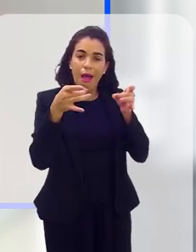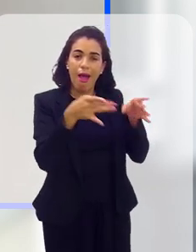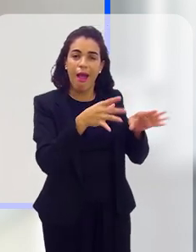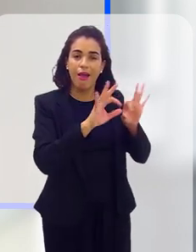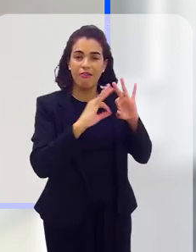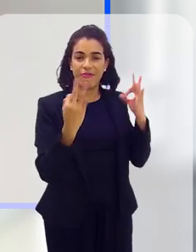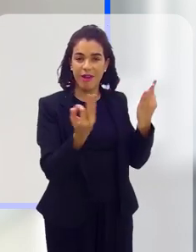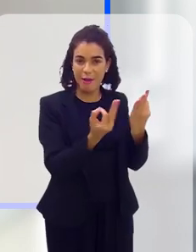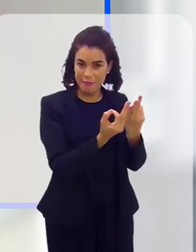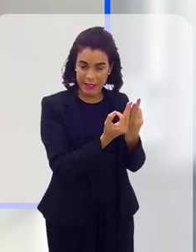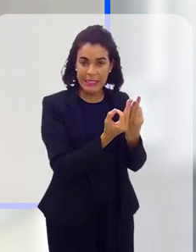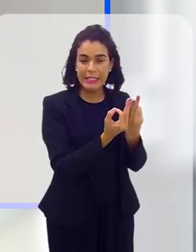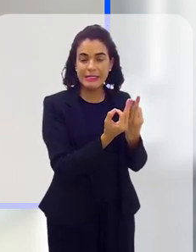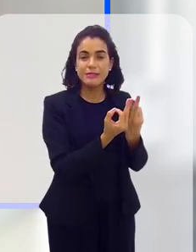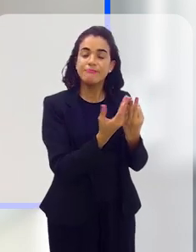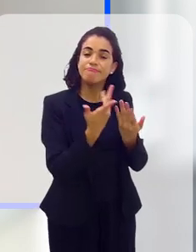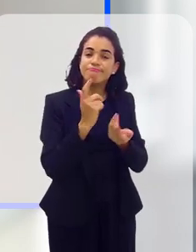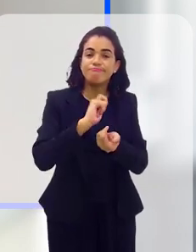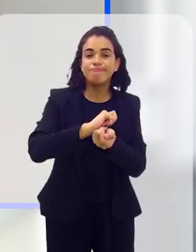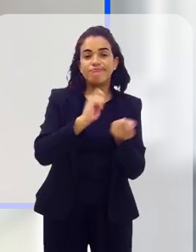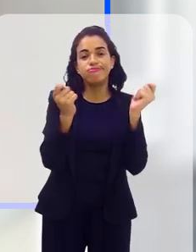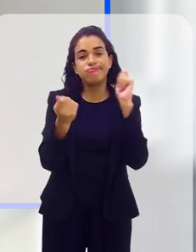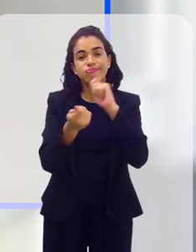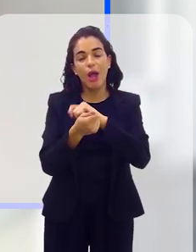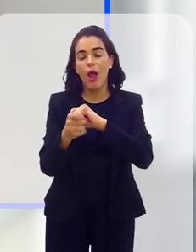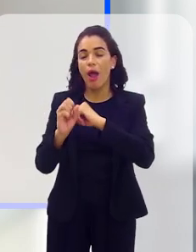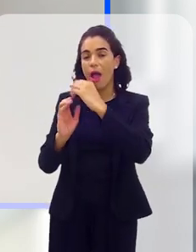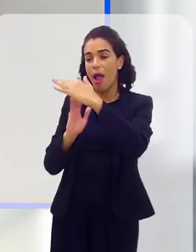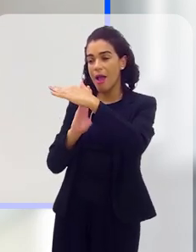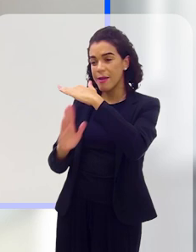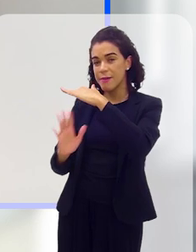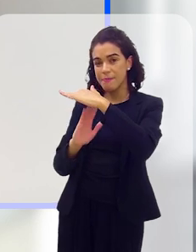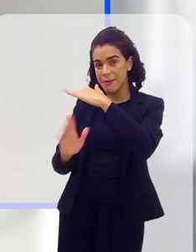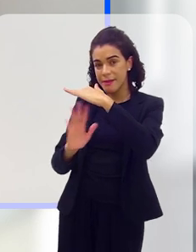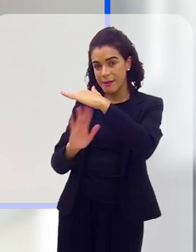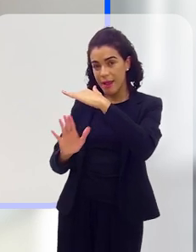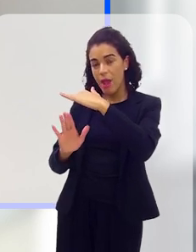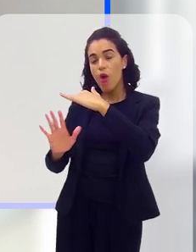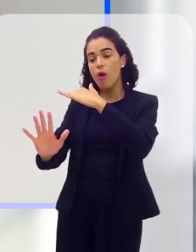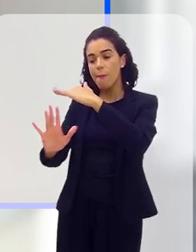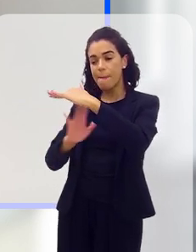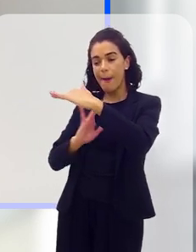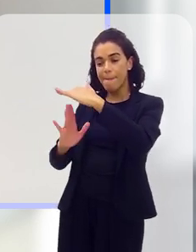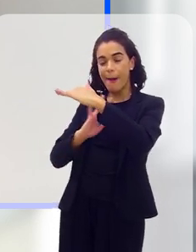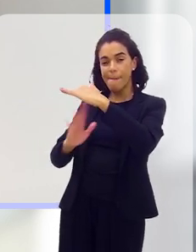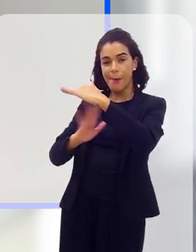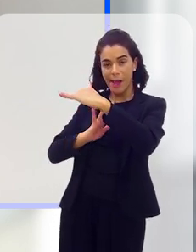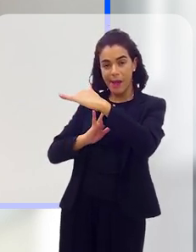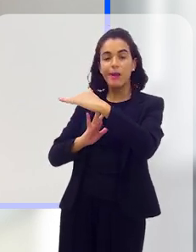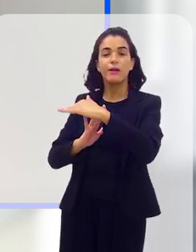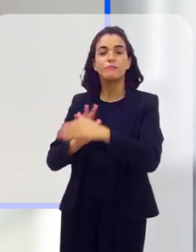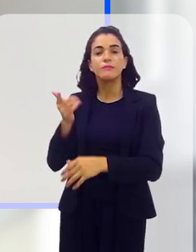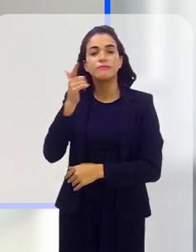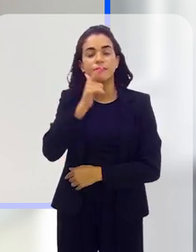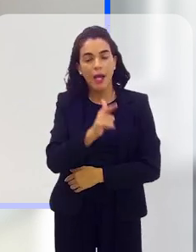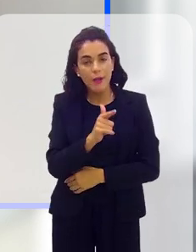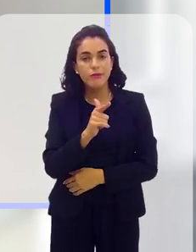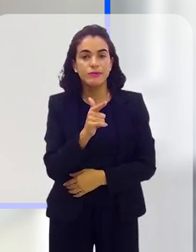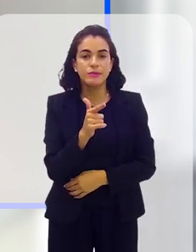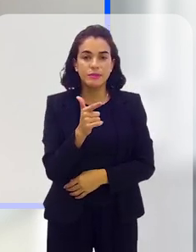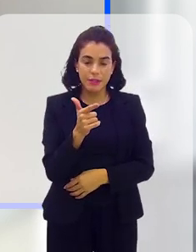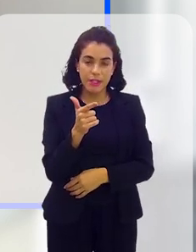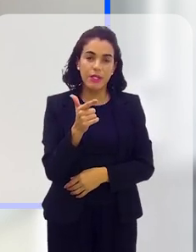familiares e passou, né, a imigrar ou emigrar para que ela